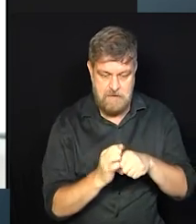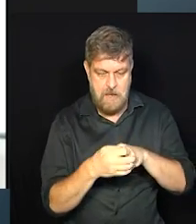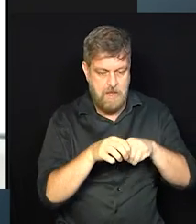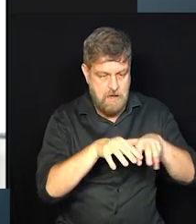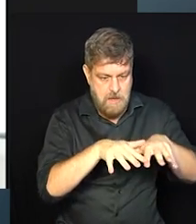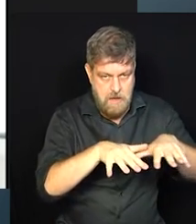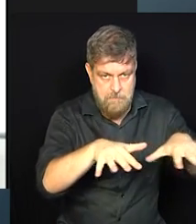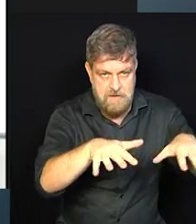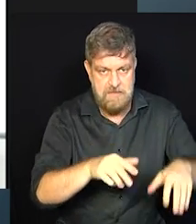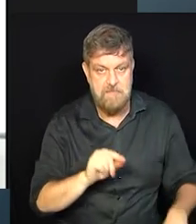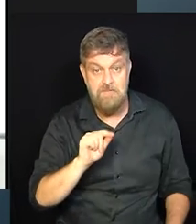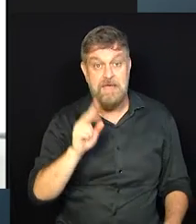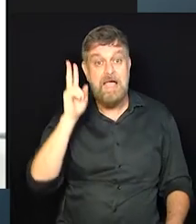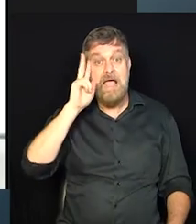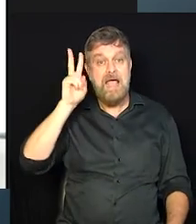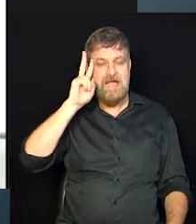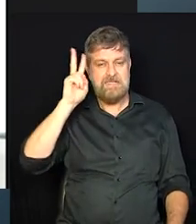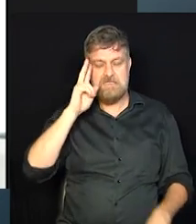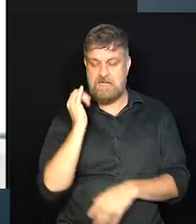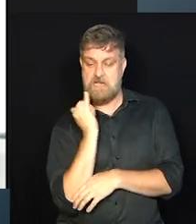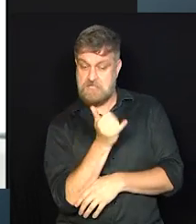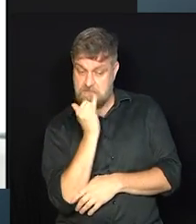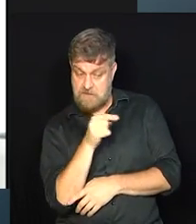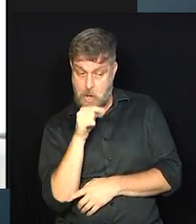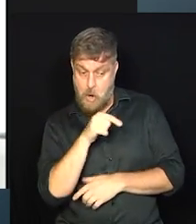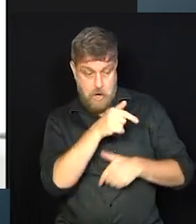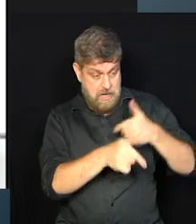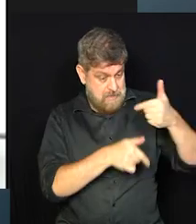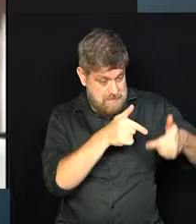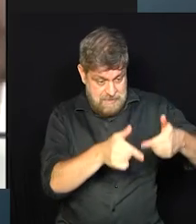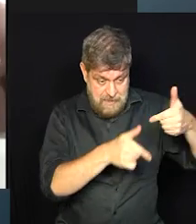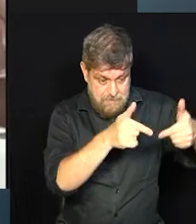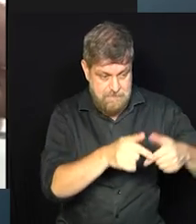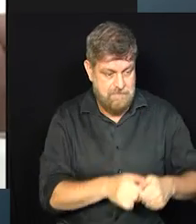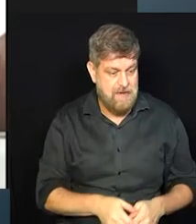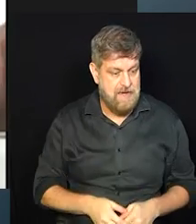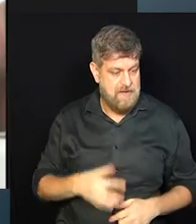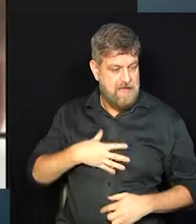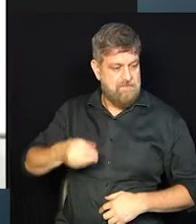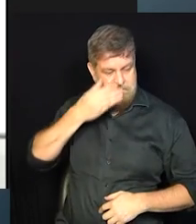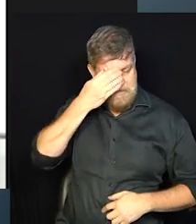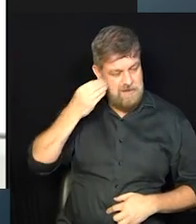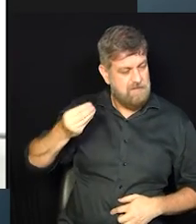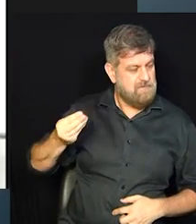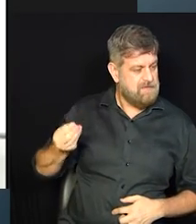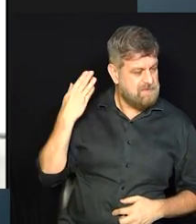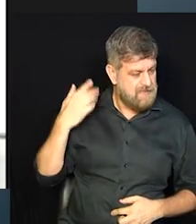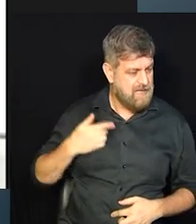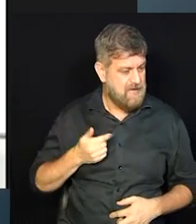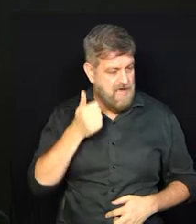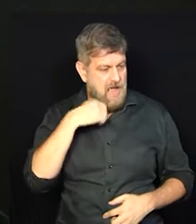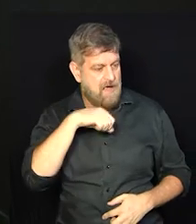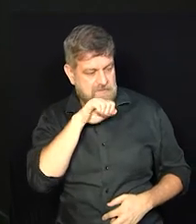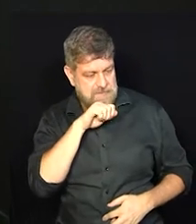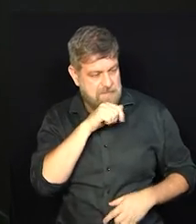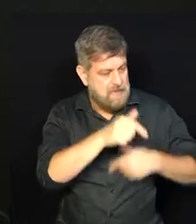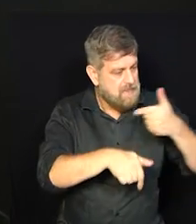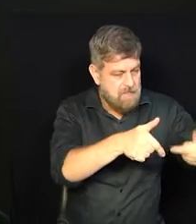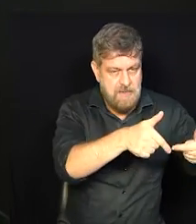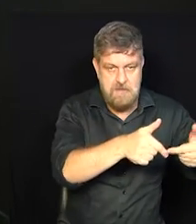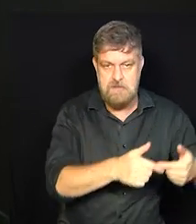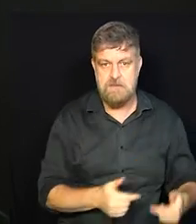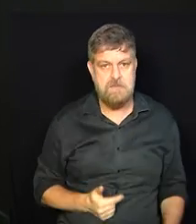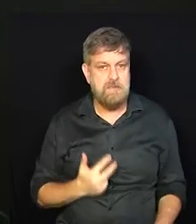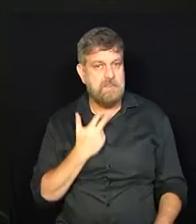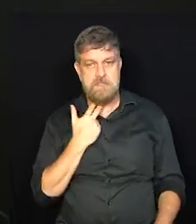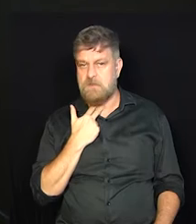pandemia, essa história de, olha, trabalhe como se você não tivesse filhos e seja mãe como se não trabalhasse,